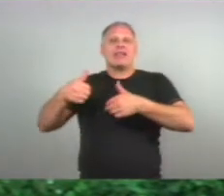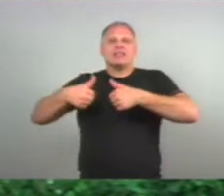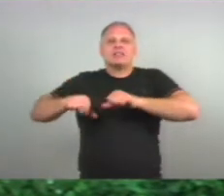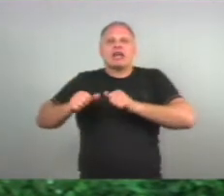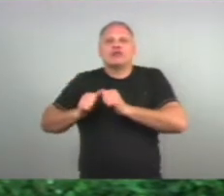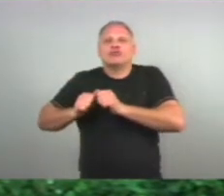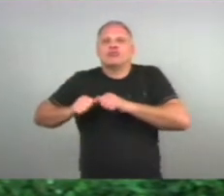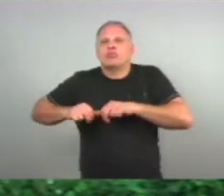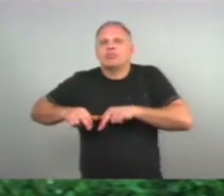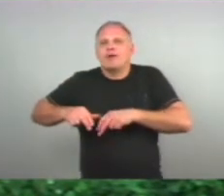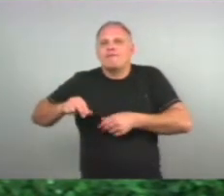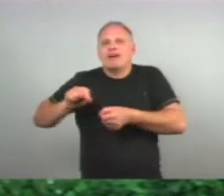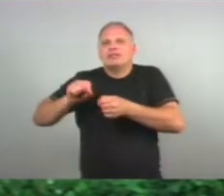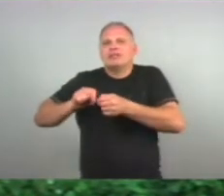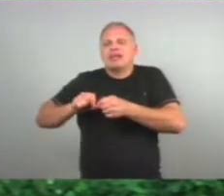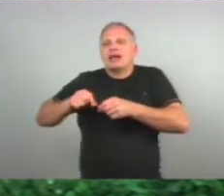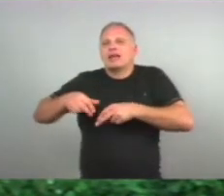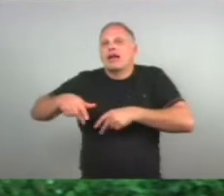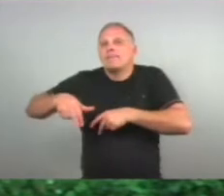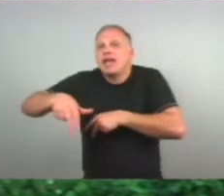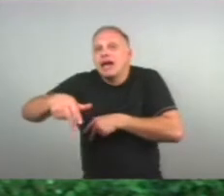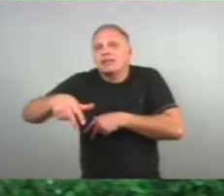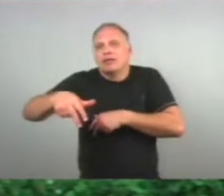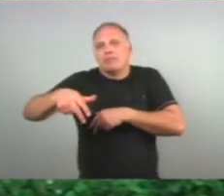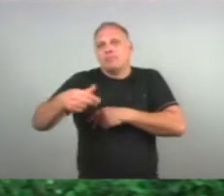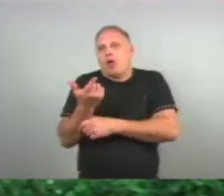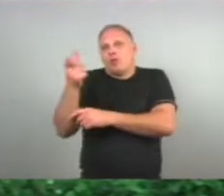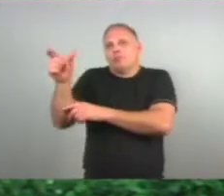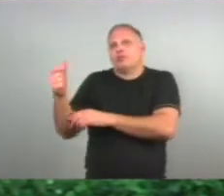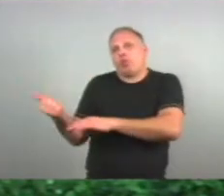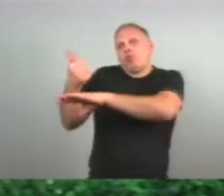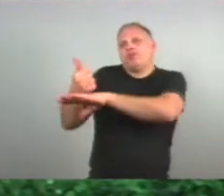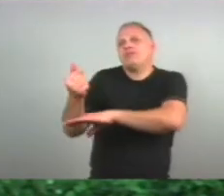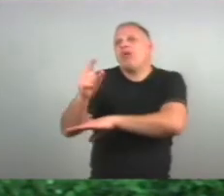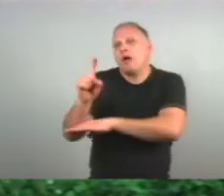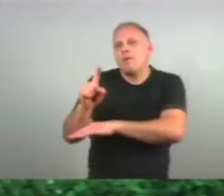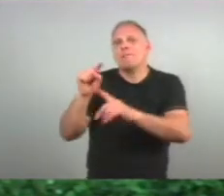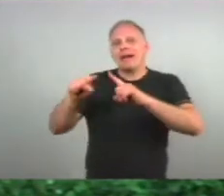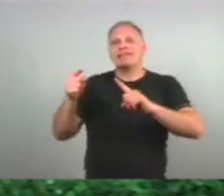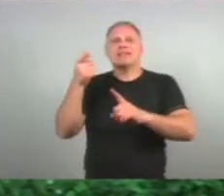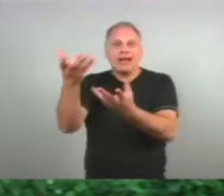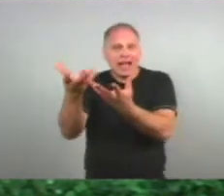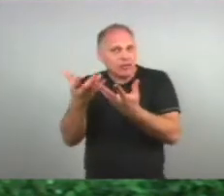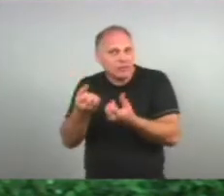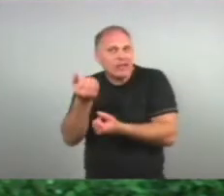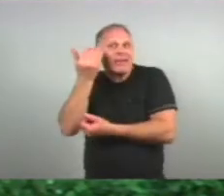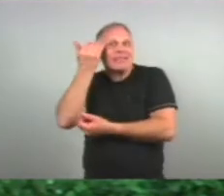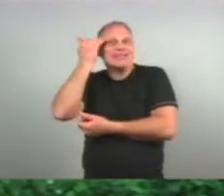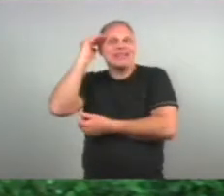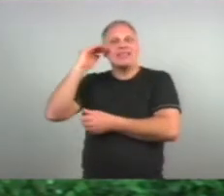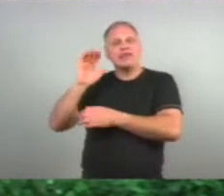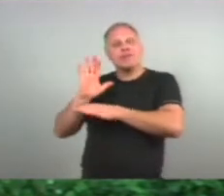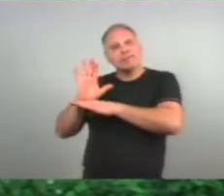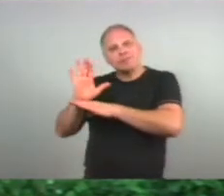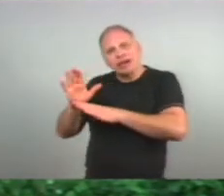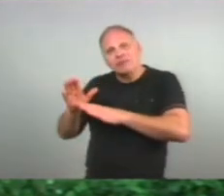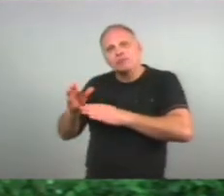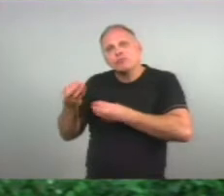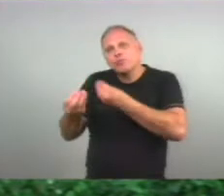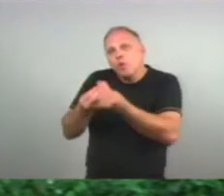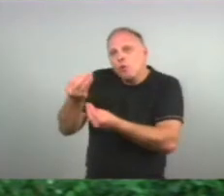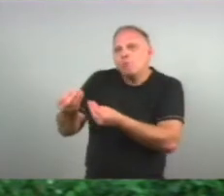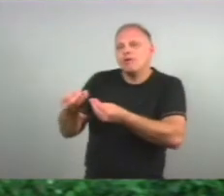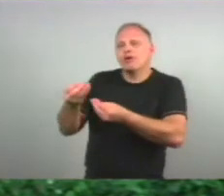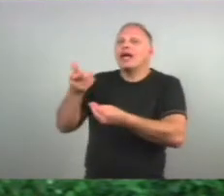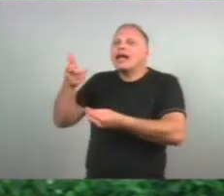Por ninguém Mas ele vai acolher Ele vai entender E vai transmitir